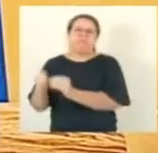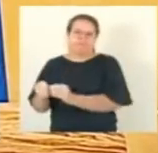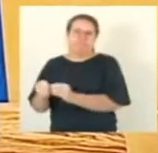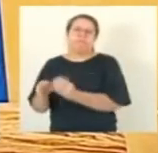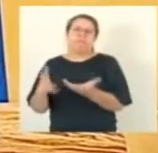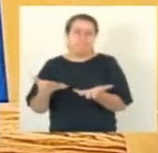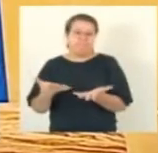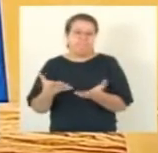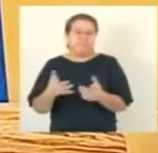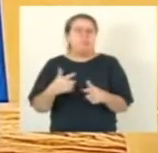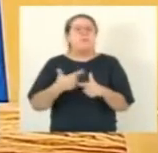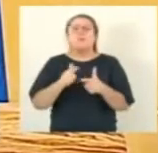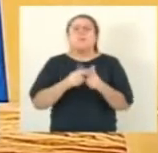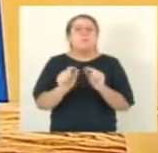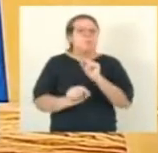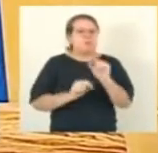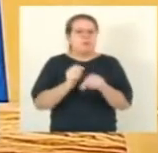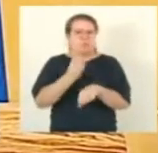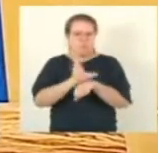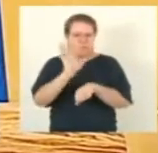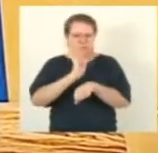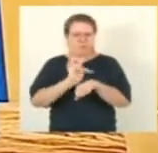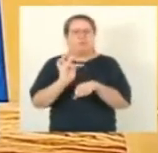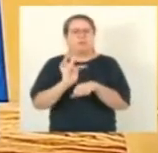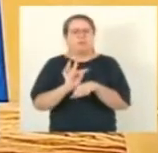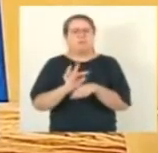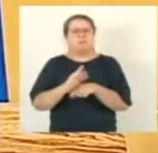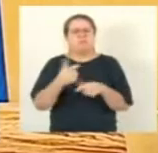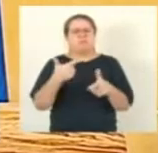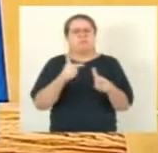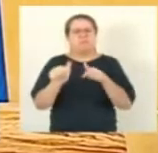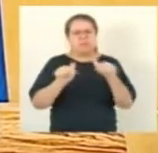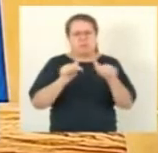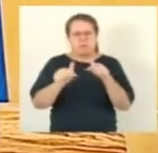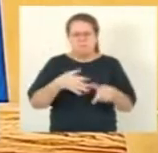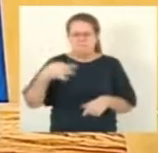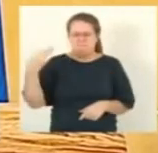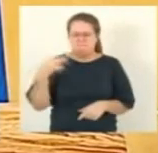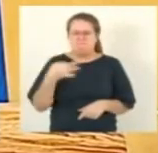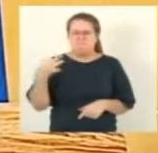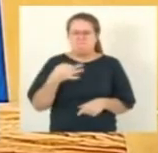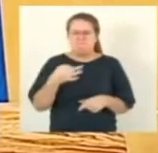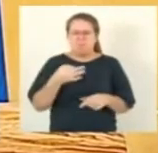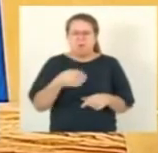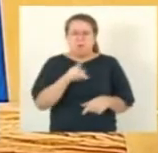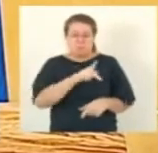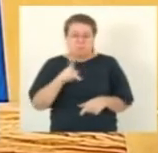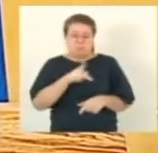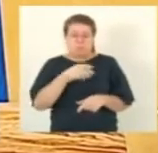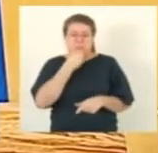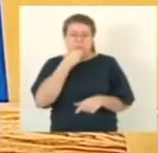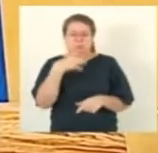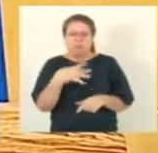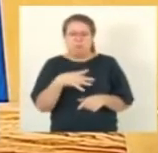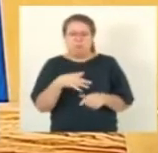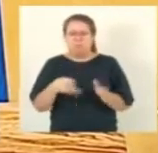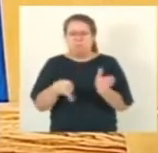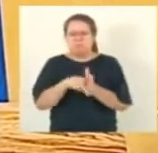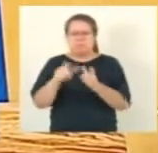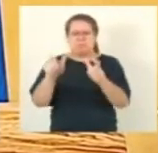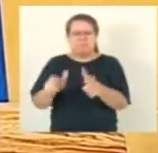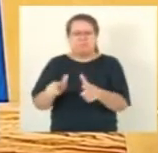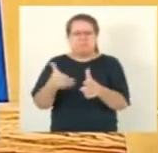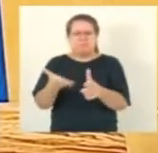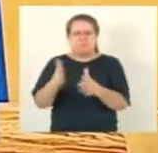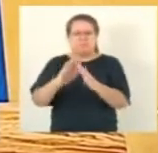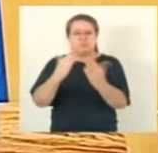cursos técnicos funcionam muito bem, porque tem uma equipe de professores muito bons. E, além disso,